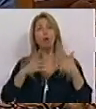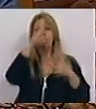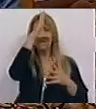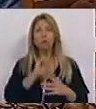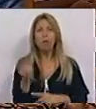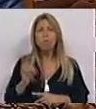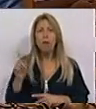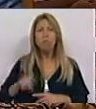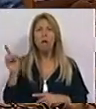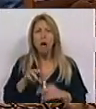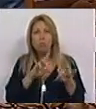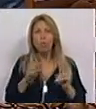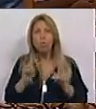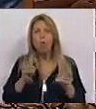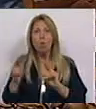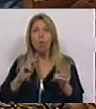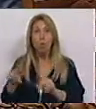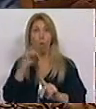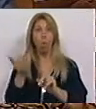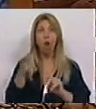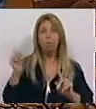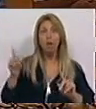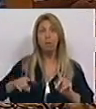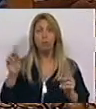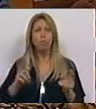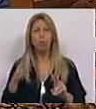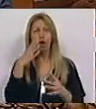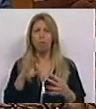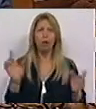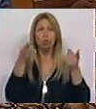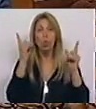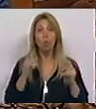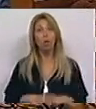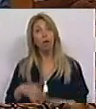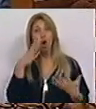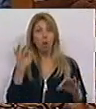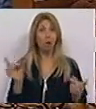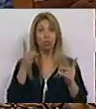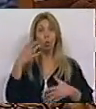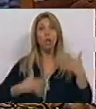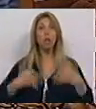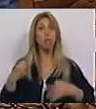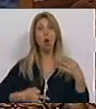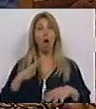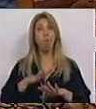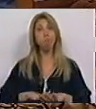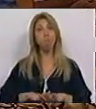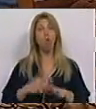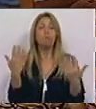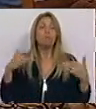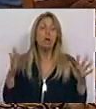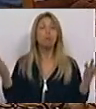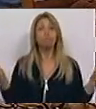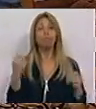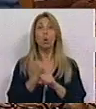retificados todos os anos, várias vezes. Não é normal os tribunais ficarem paralisados. Mas é no Serviço Nacional